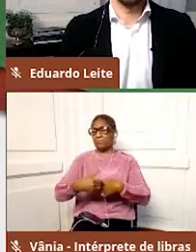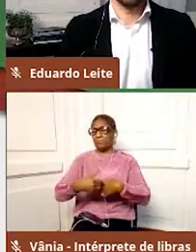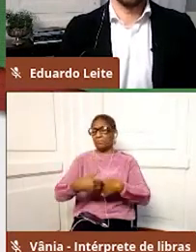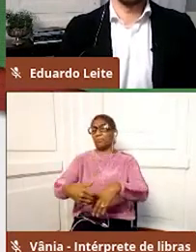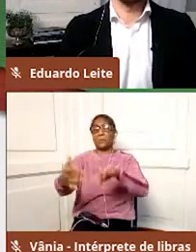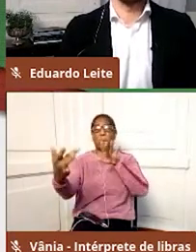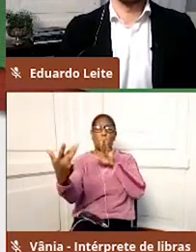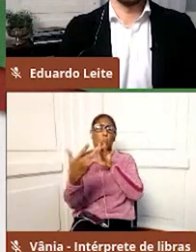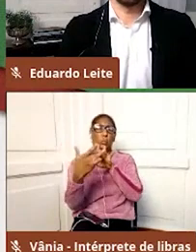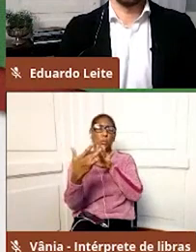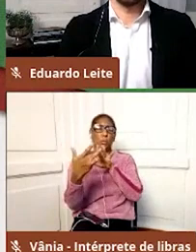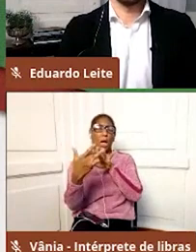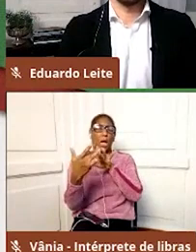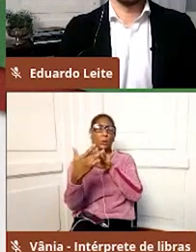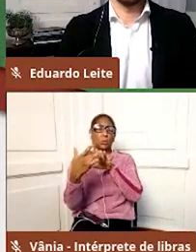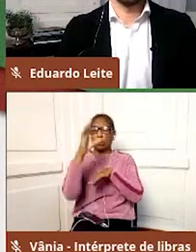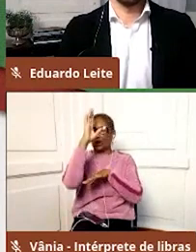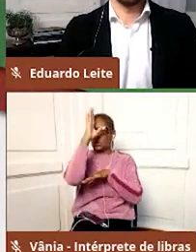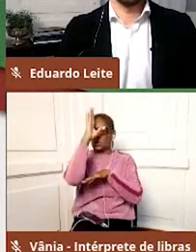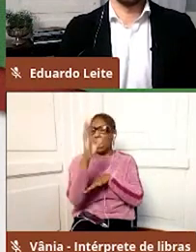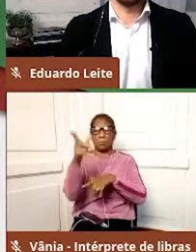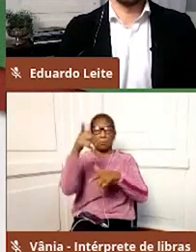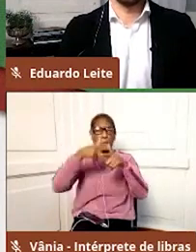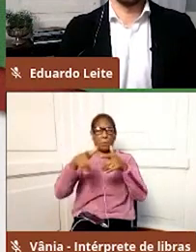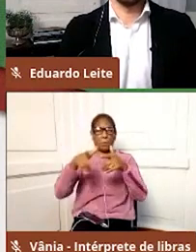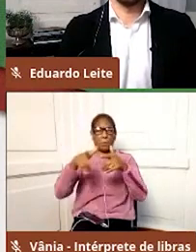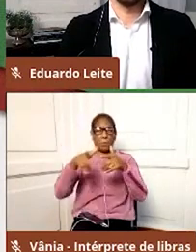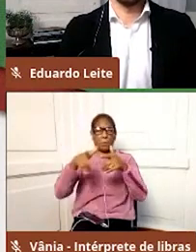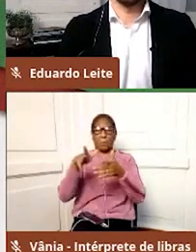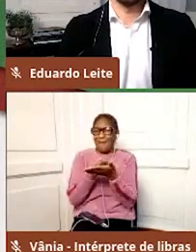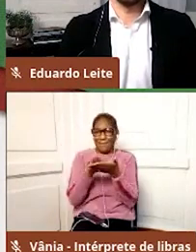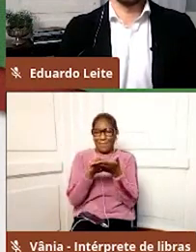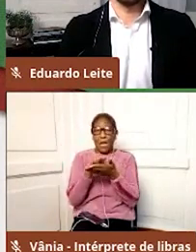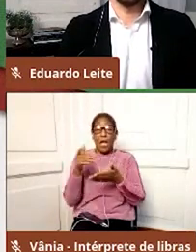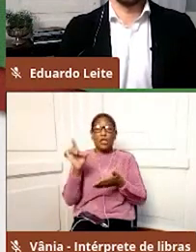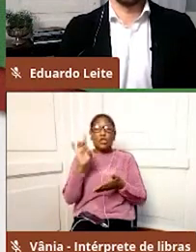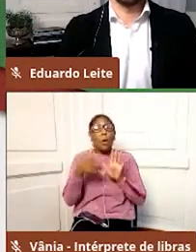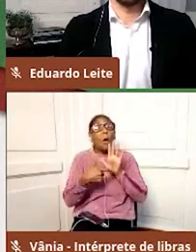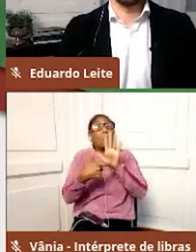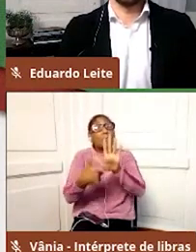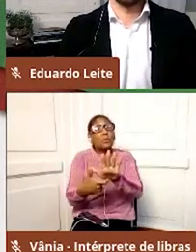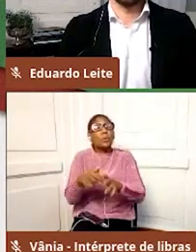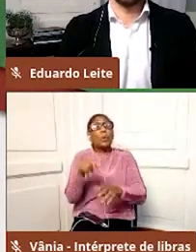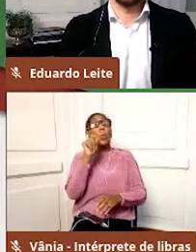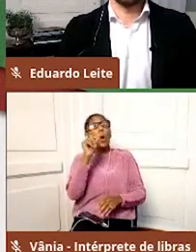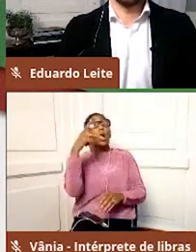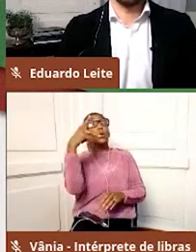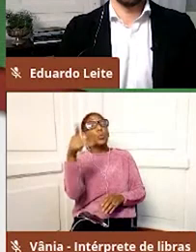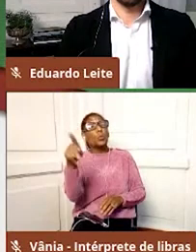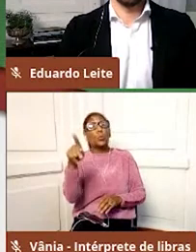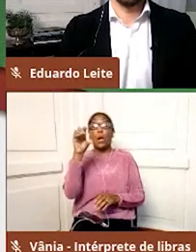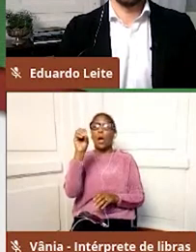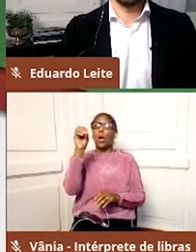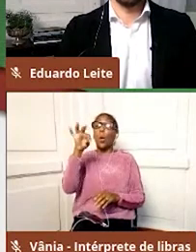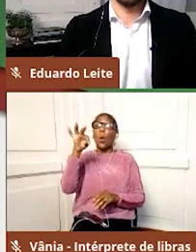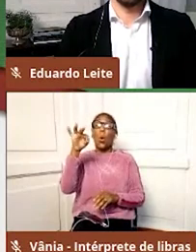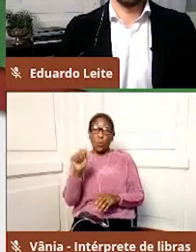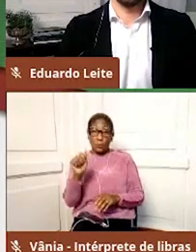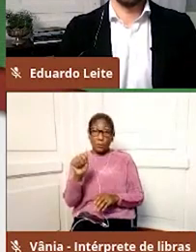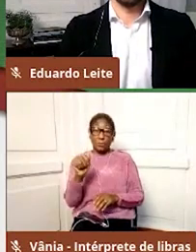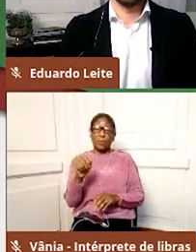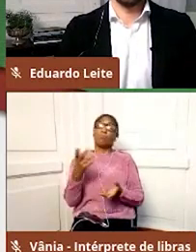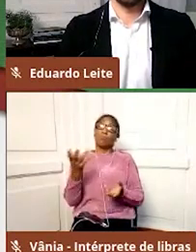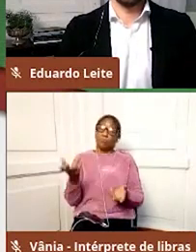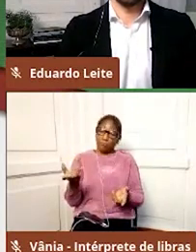isso não vai ser mais necessário. Então, é só para que você saiba qual é a sua conta, como foi montada a sua conta, né? O